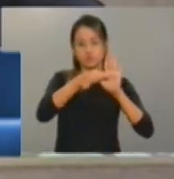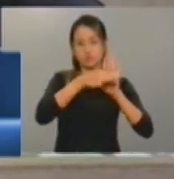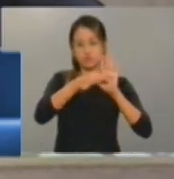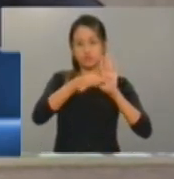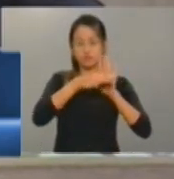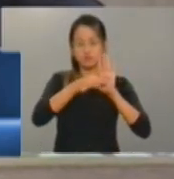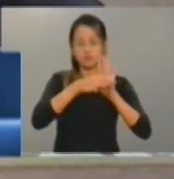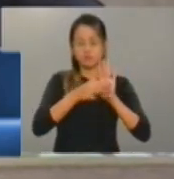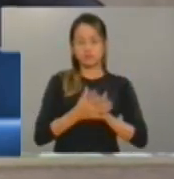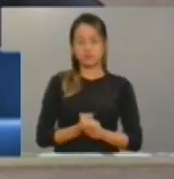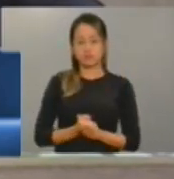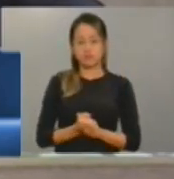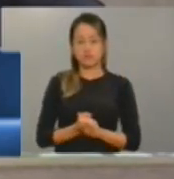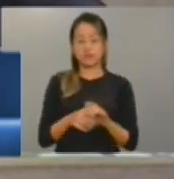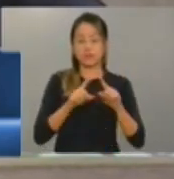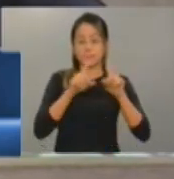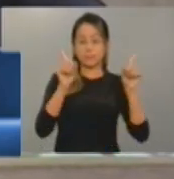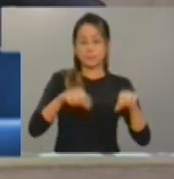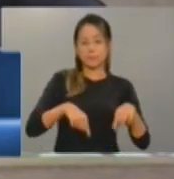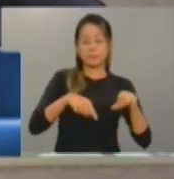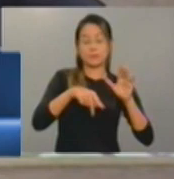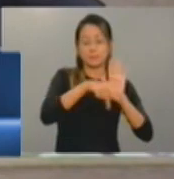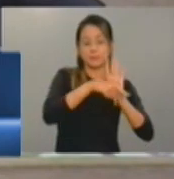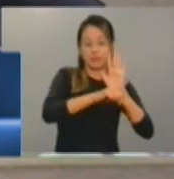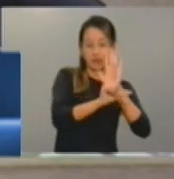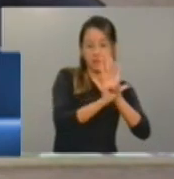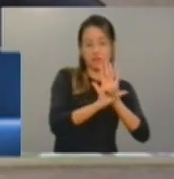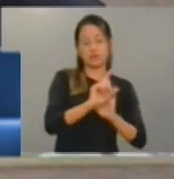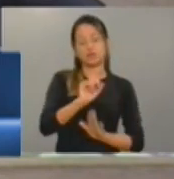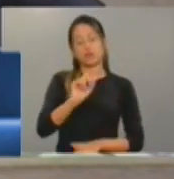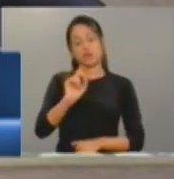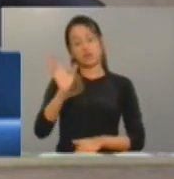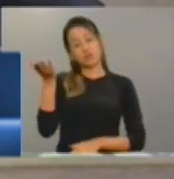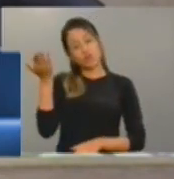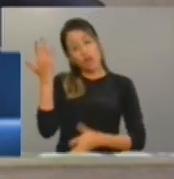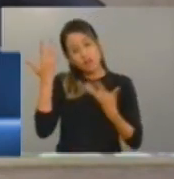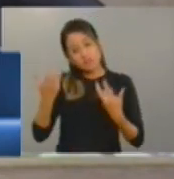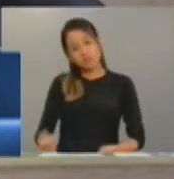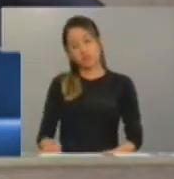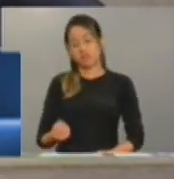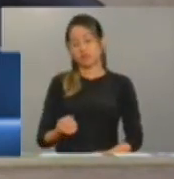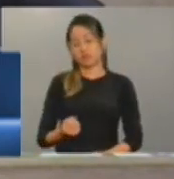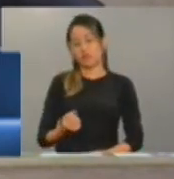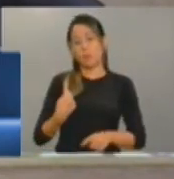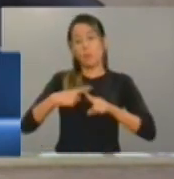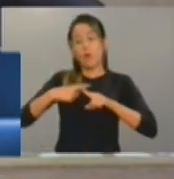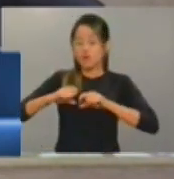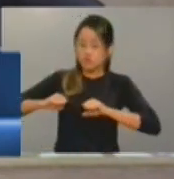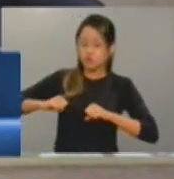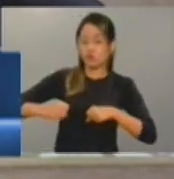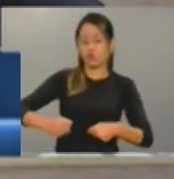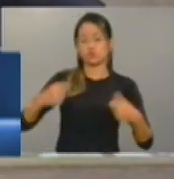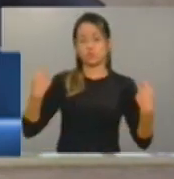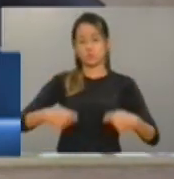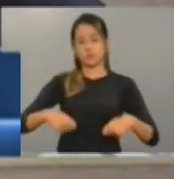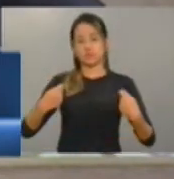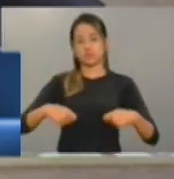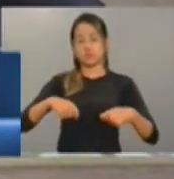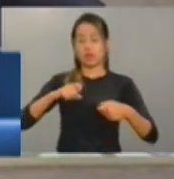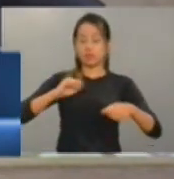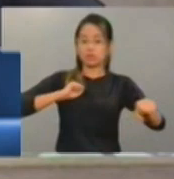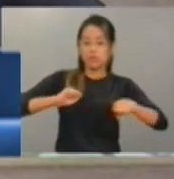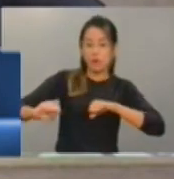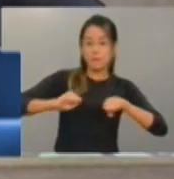protocolo da PEC ou do projeto de lei, possam evitar esforço do governo para que nós possamos debater e votar esse secretário, com